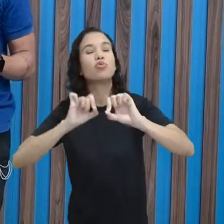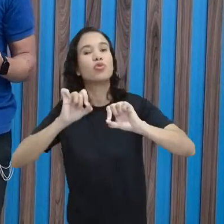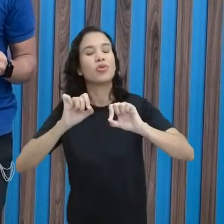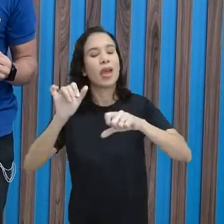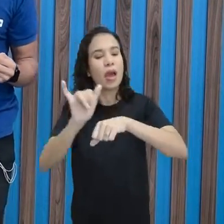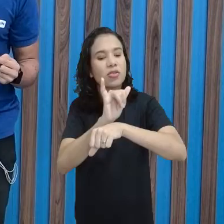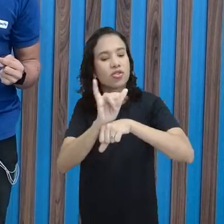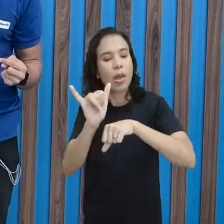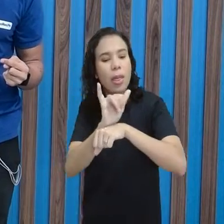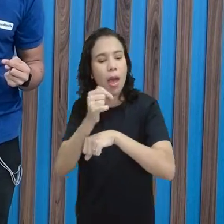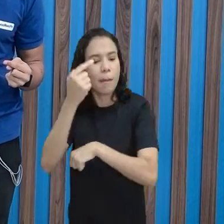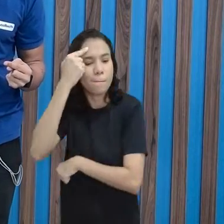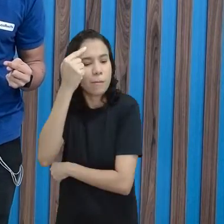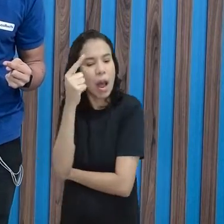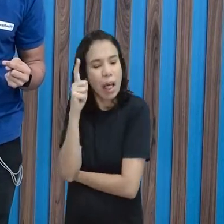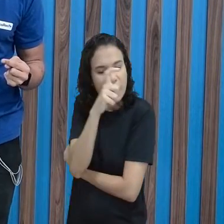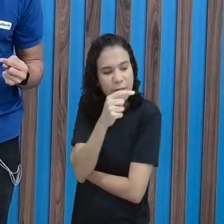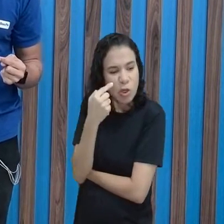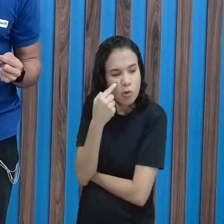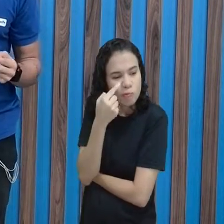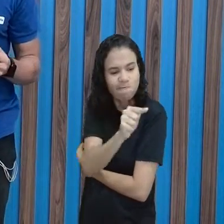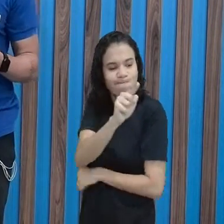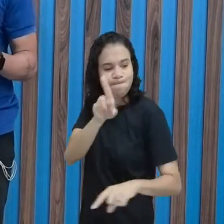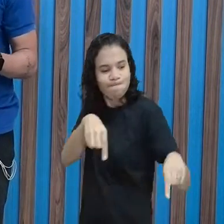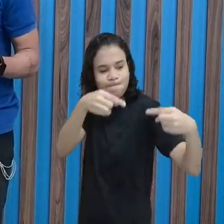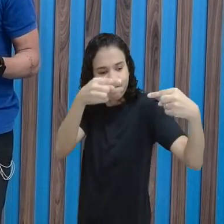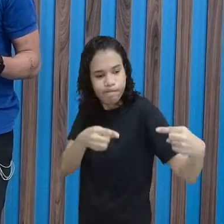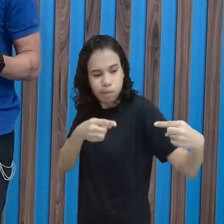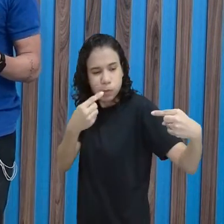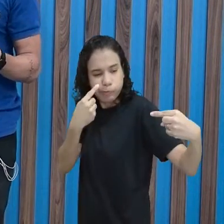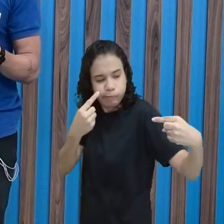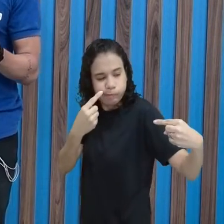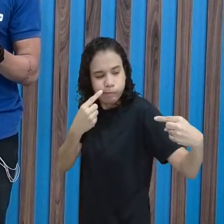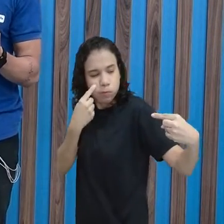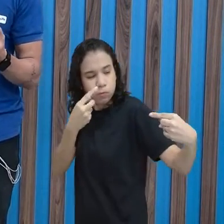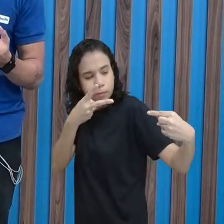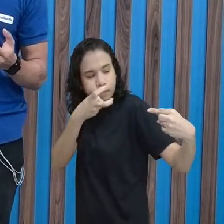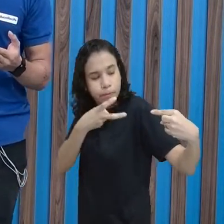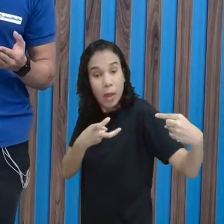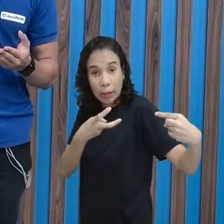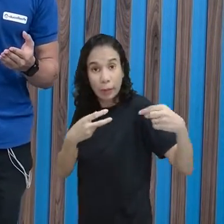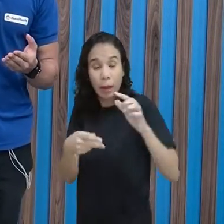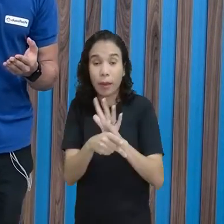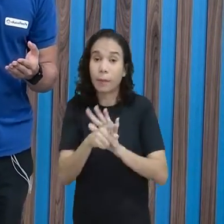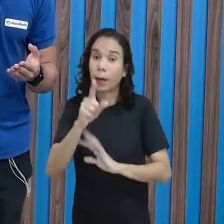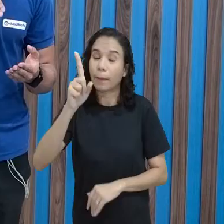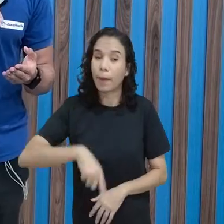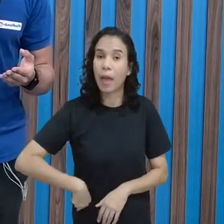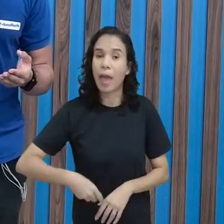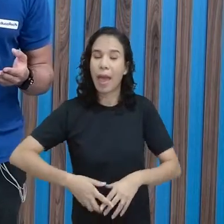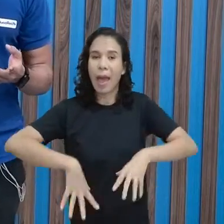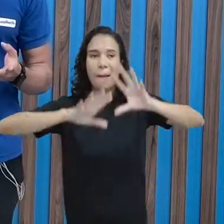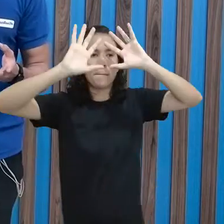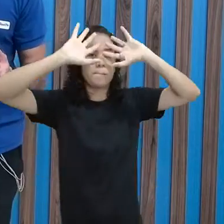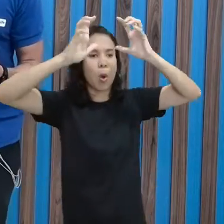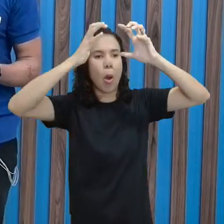tentar dificultar a vida da equipe adversária, é sacar a bola naquela pessoa que eles sabem que